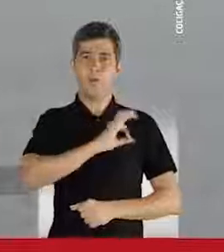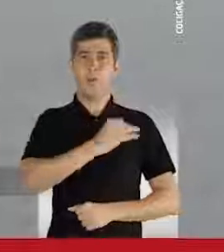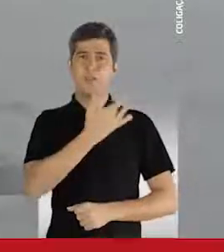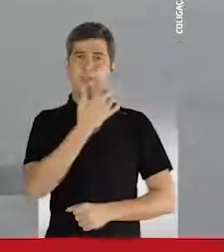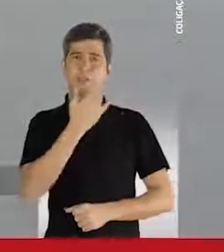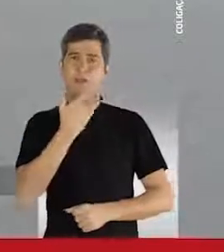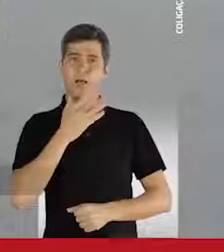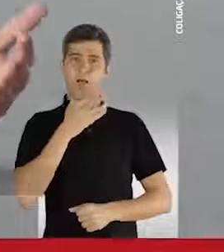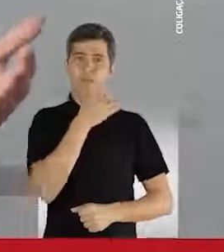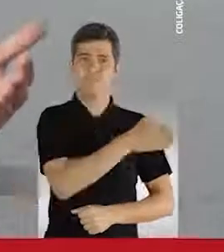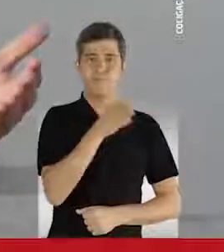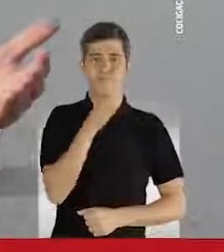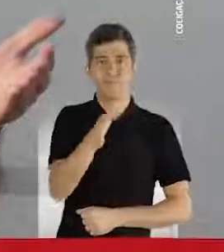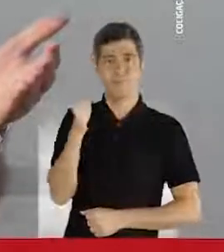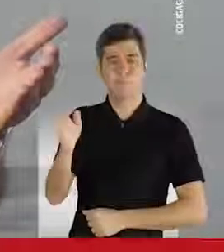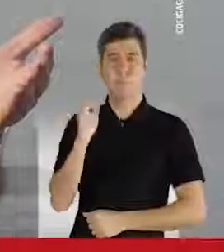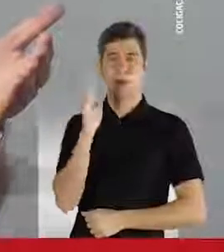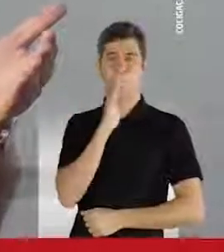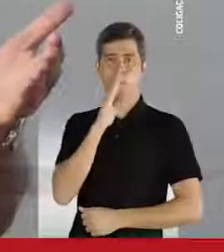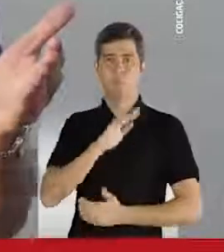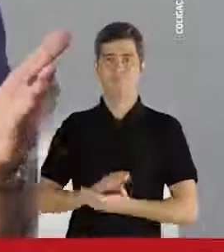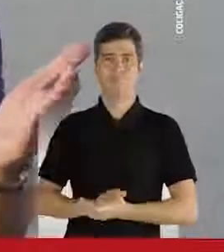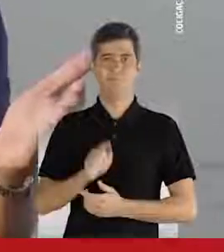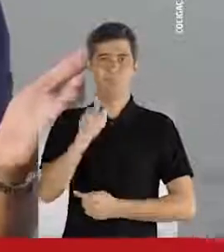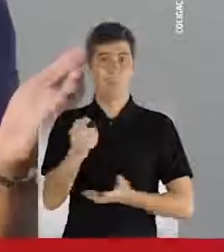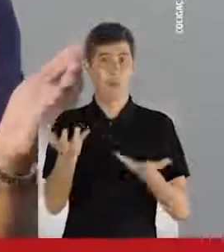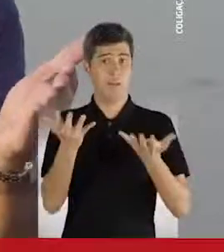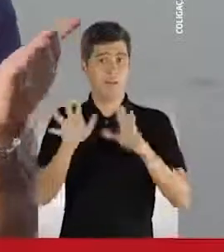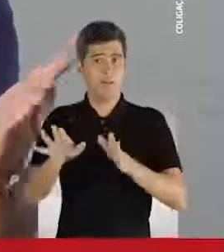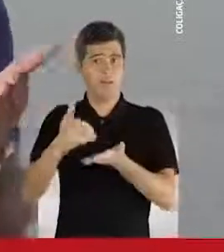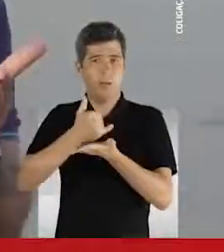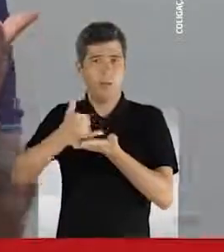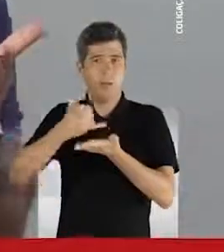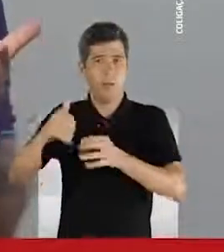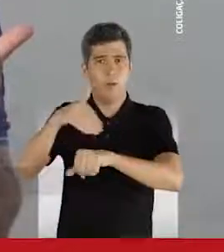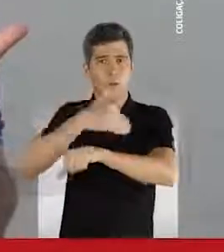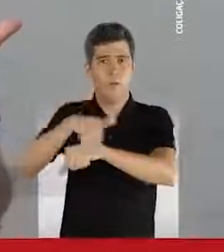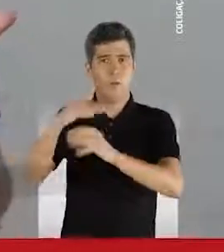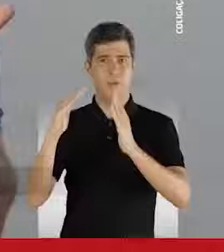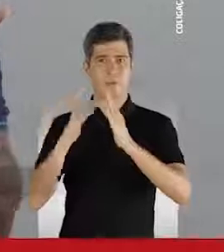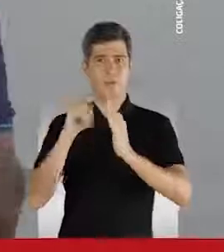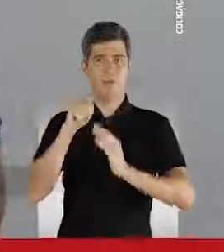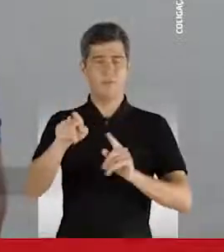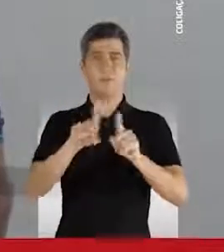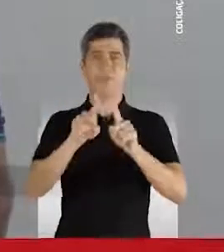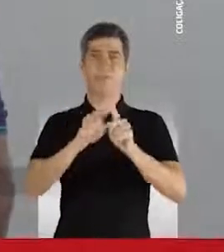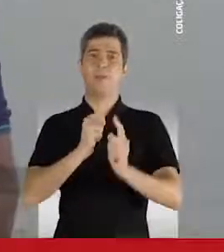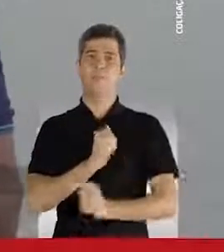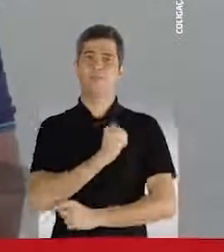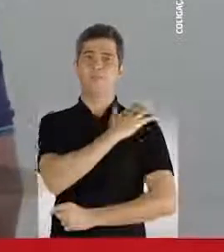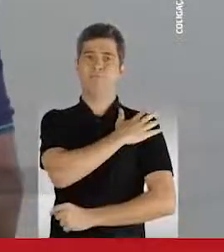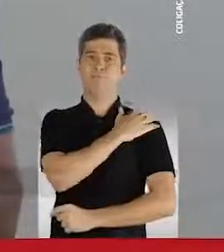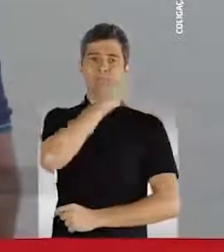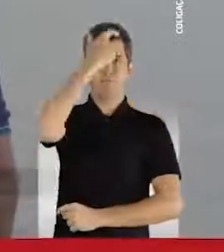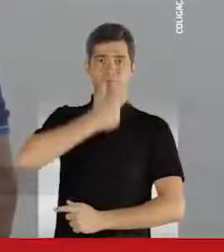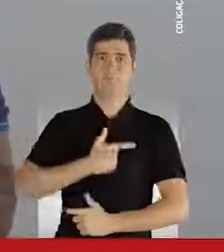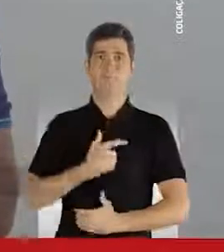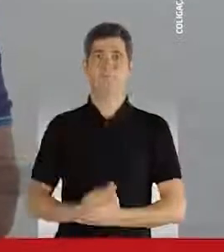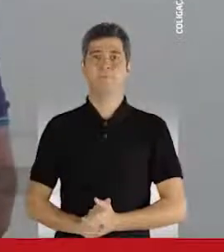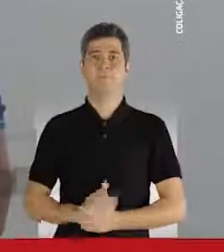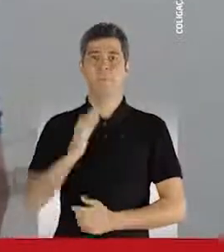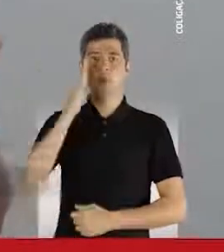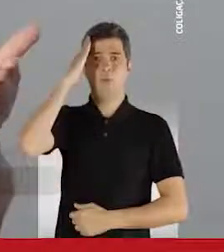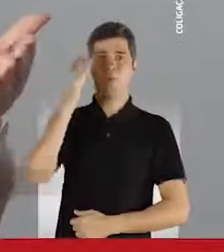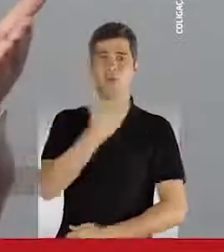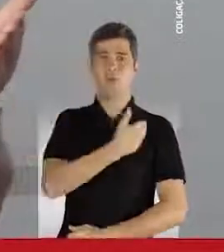para que a polícia possa ter um combate eficiente. Se você não quer traficante comandando a sua rua, você também é um capitão Alberto